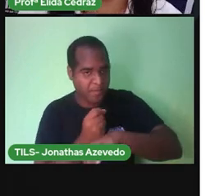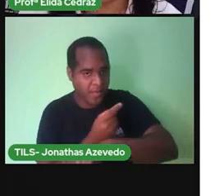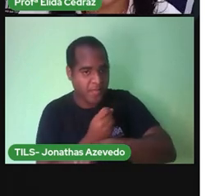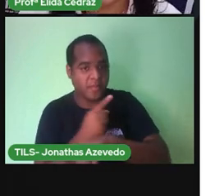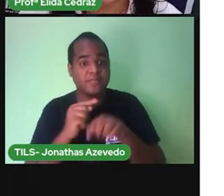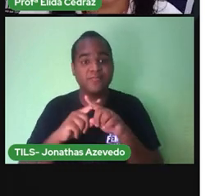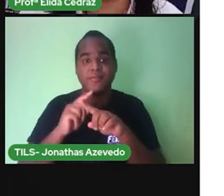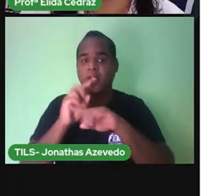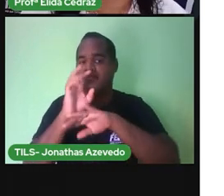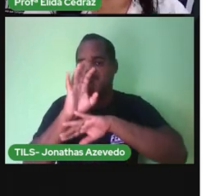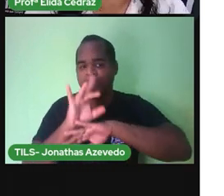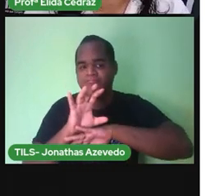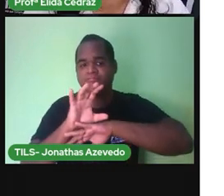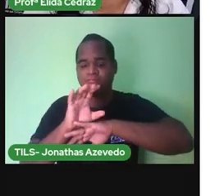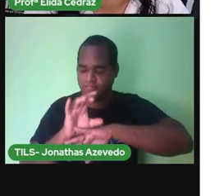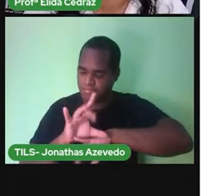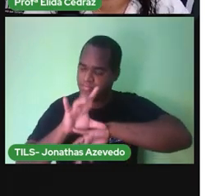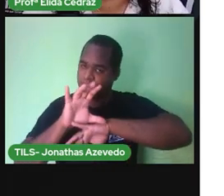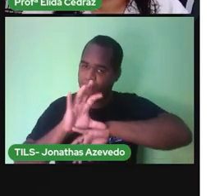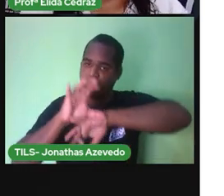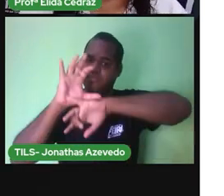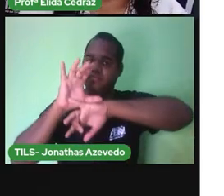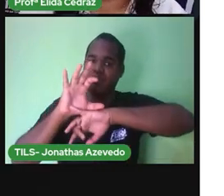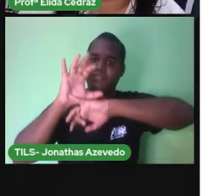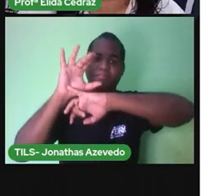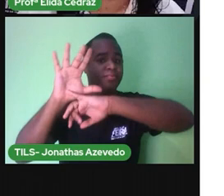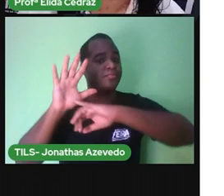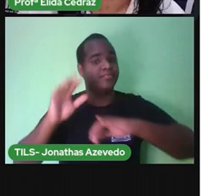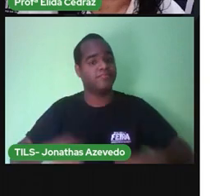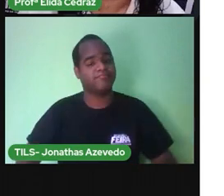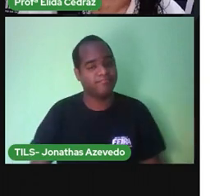todo esticado em cima de Serafim.